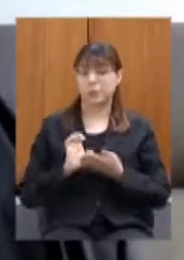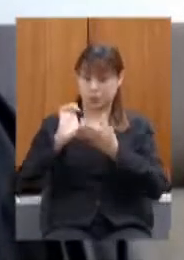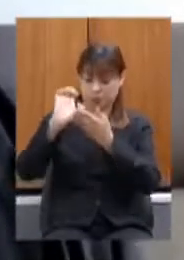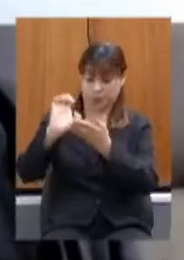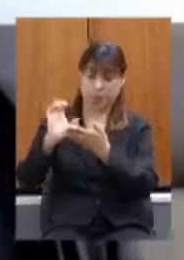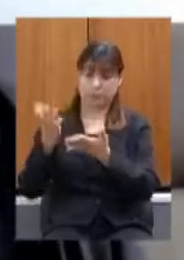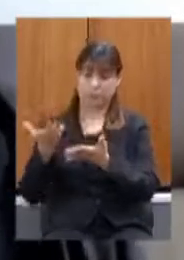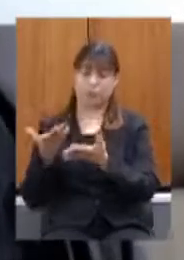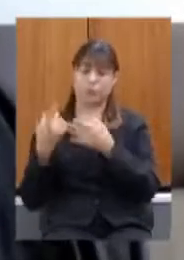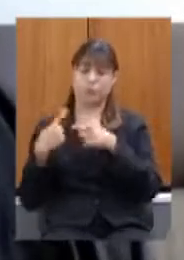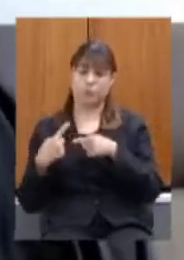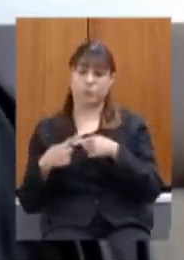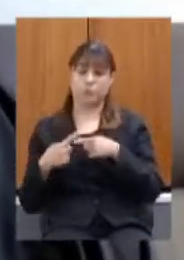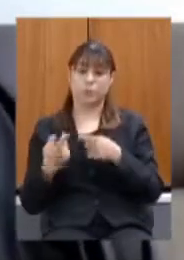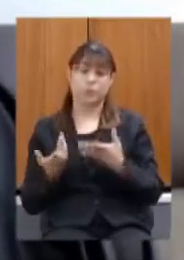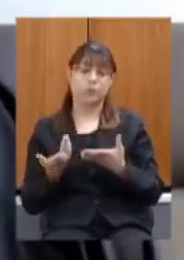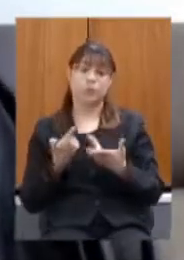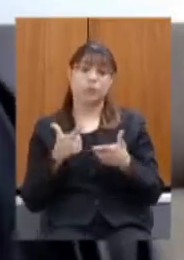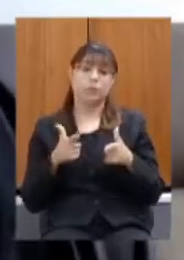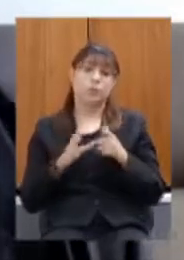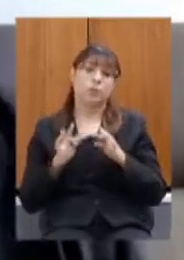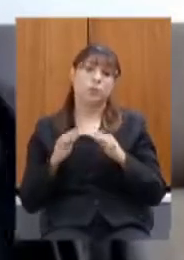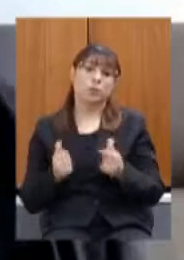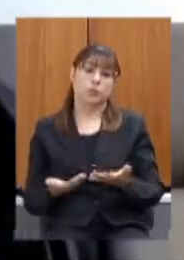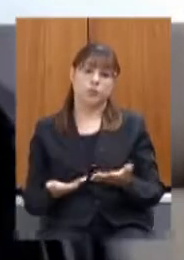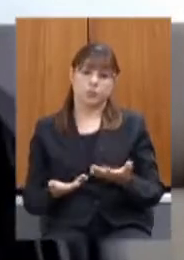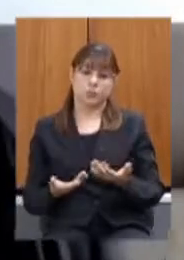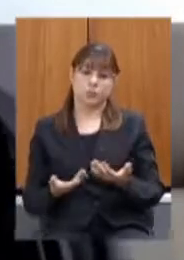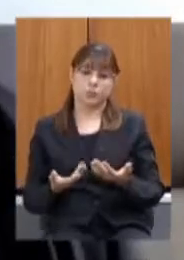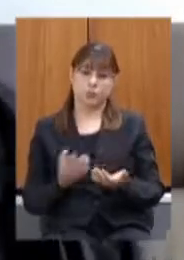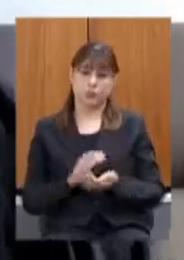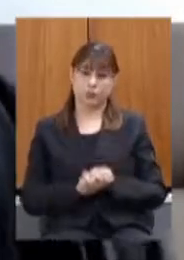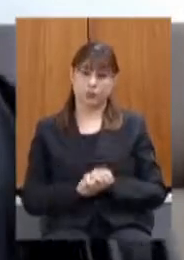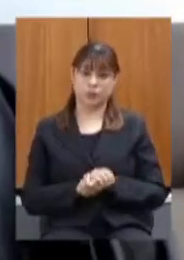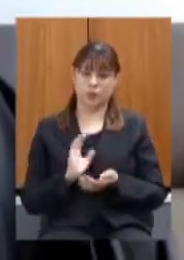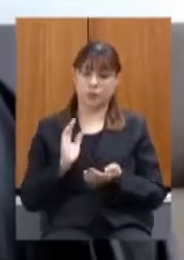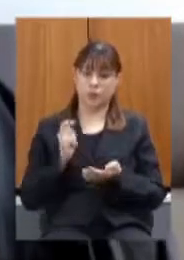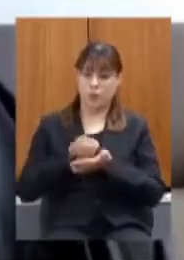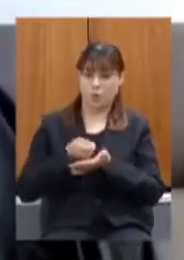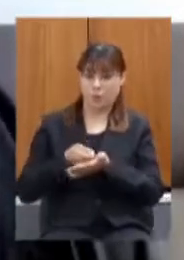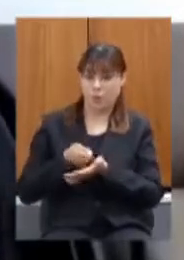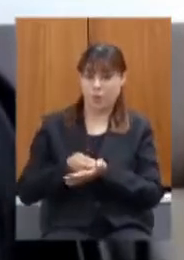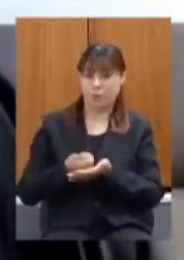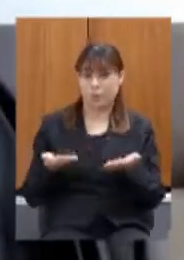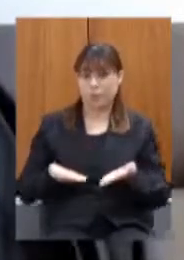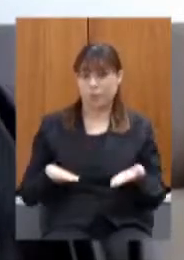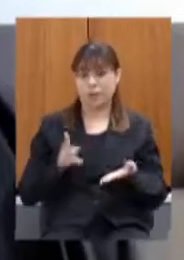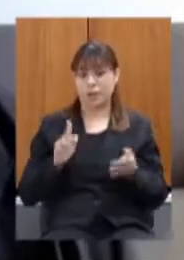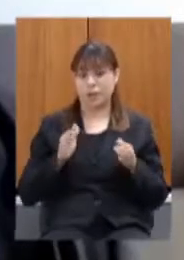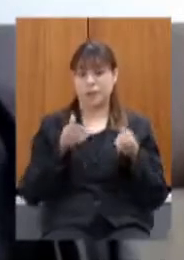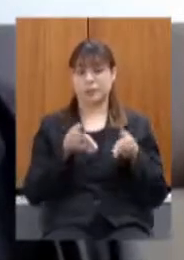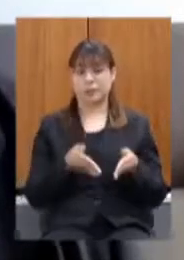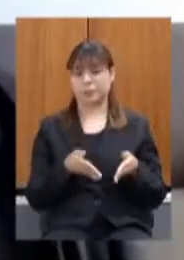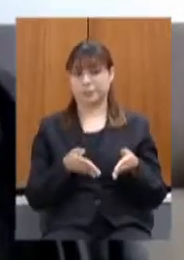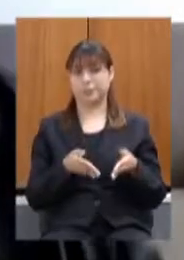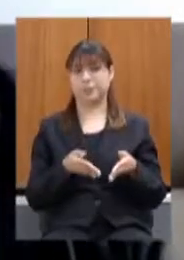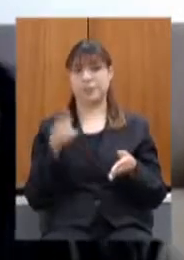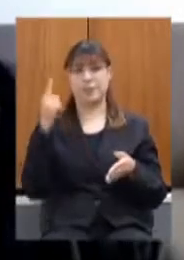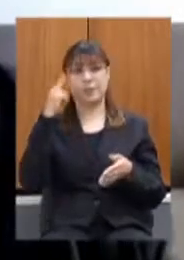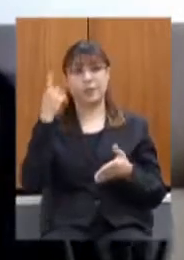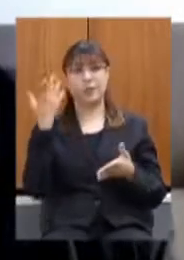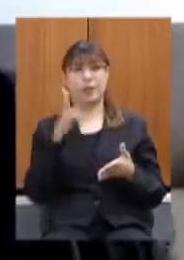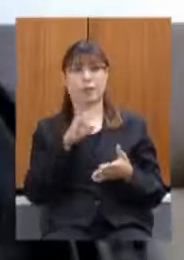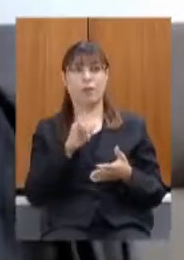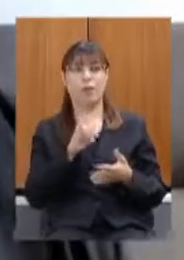não existe plural a cobrança que existe hoje é específico quando você fala vamos